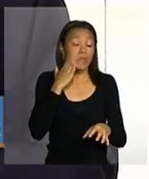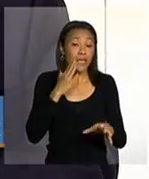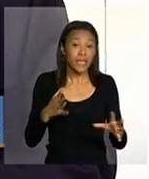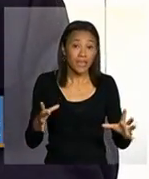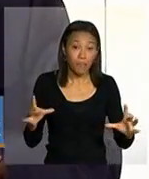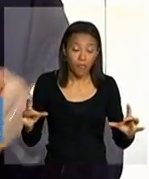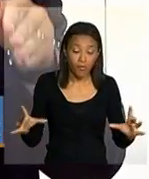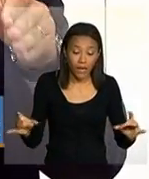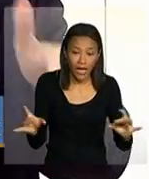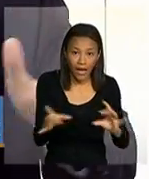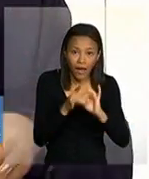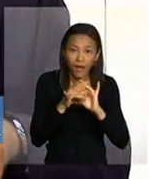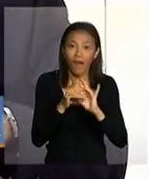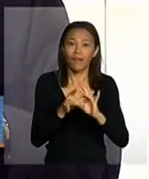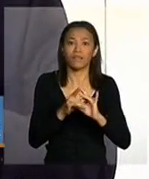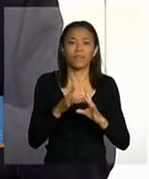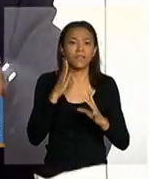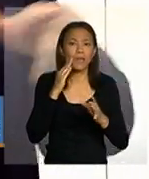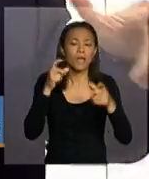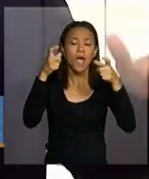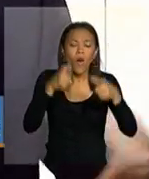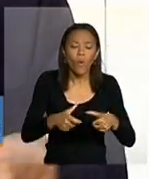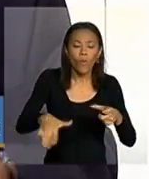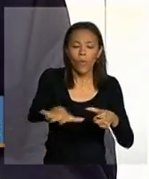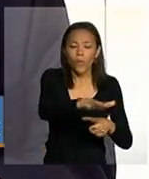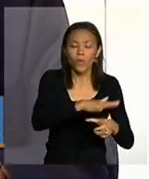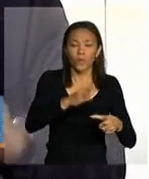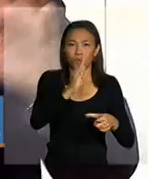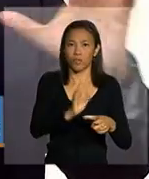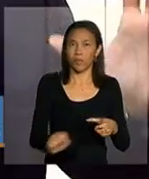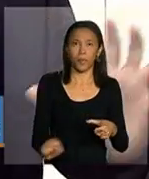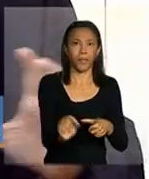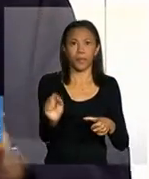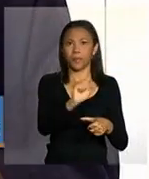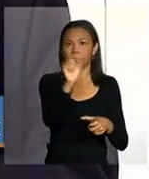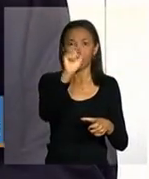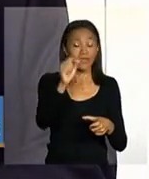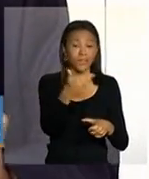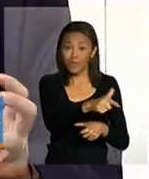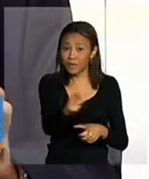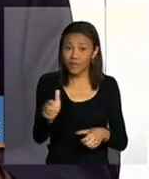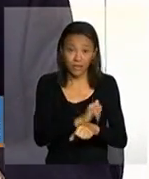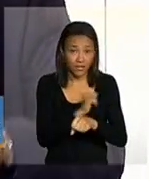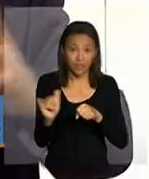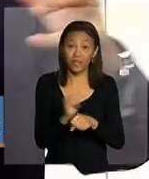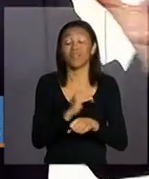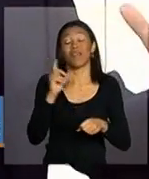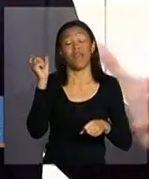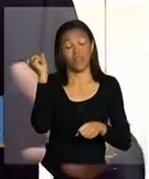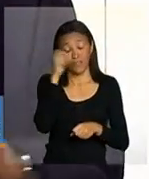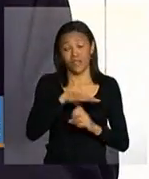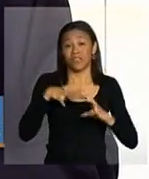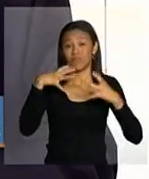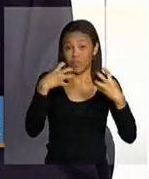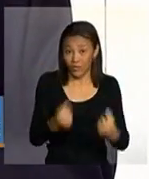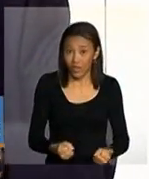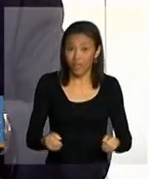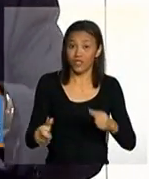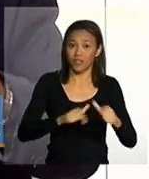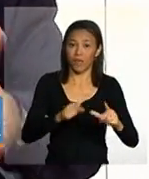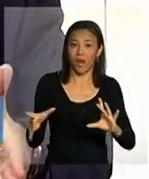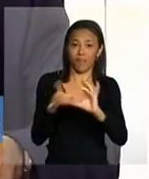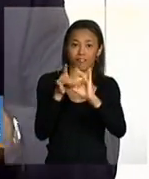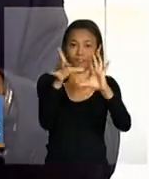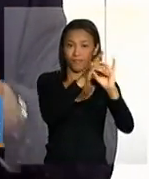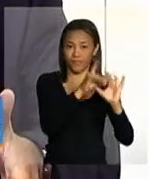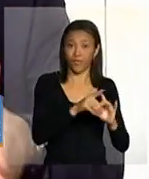focalizada localizada no território sem essas ferramentas nós teríamos dificuldades para fazer esse trabalho integrado porque nós